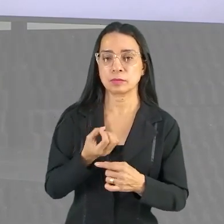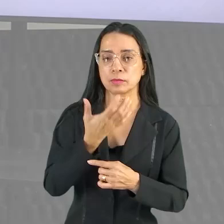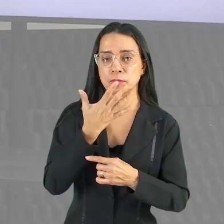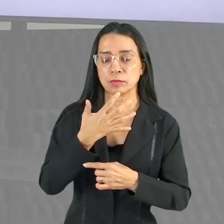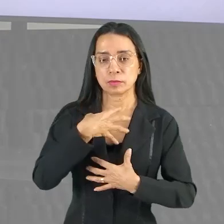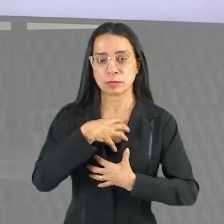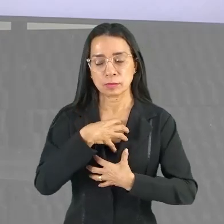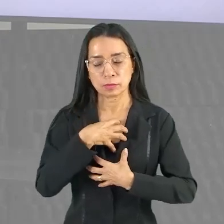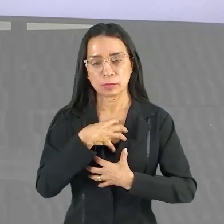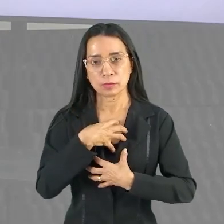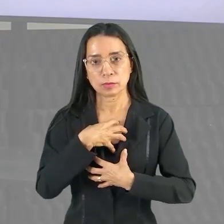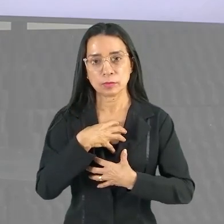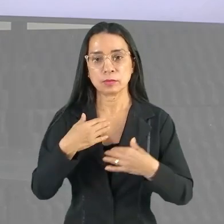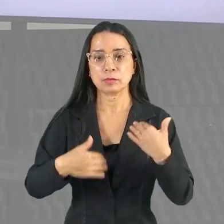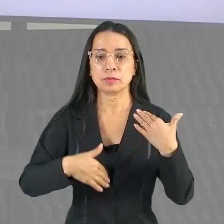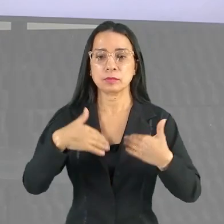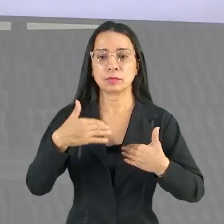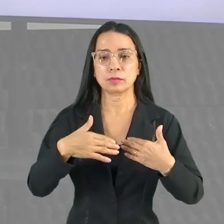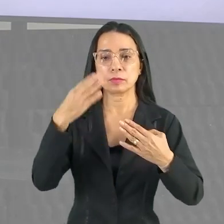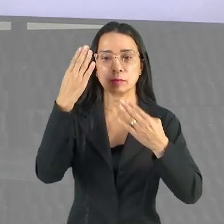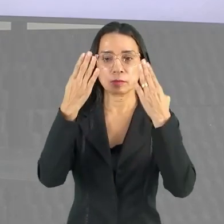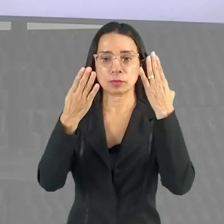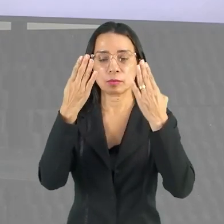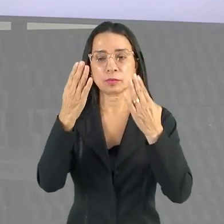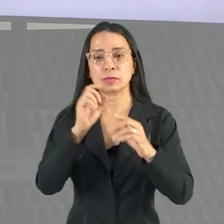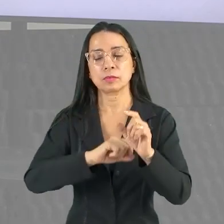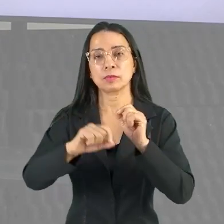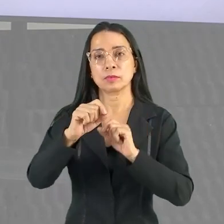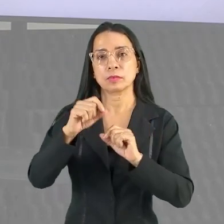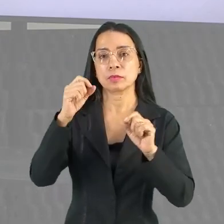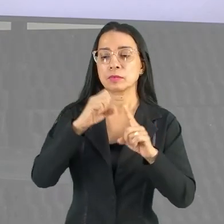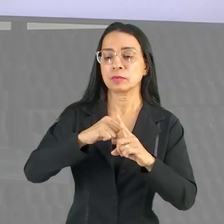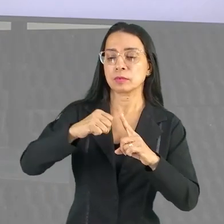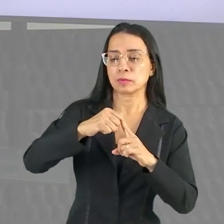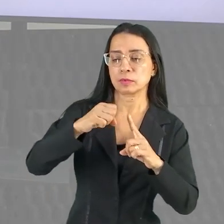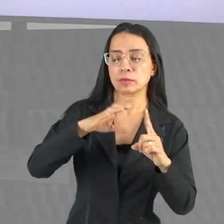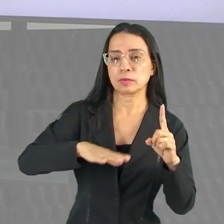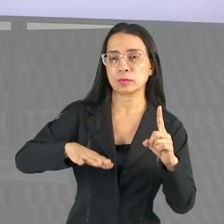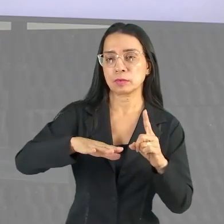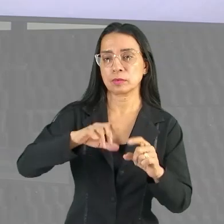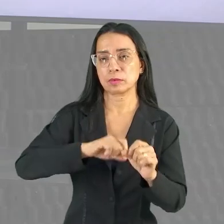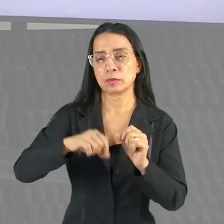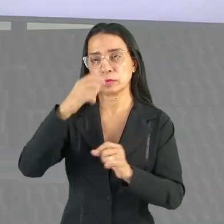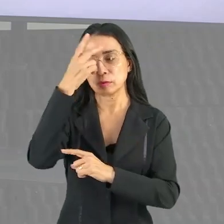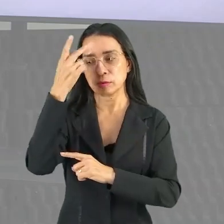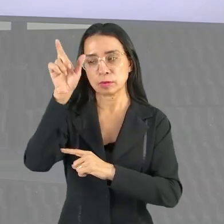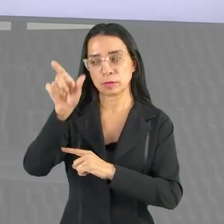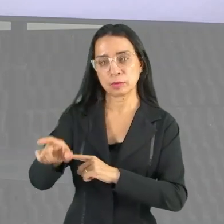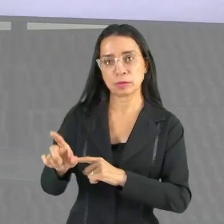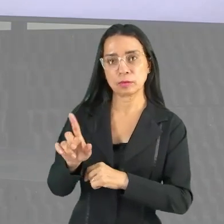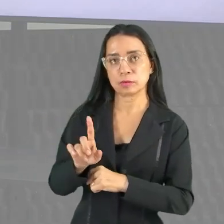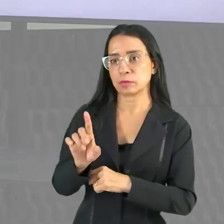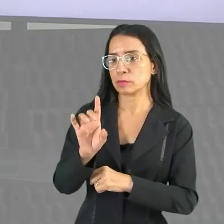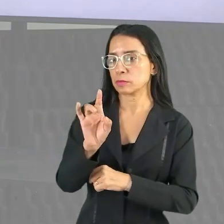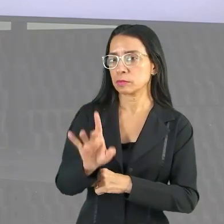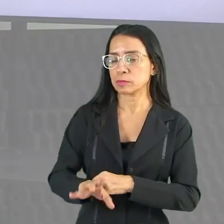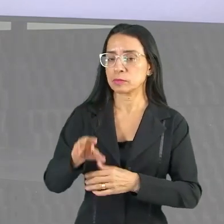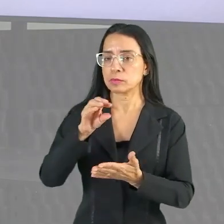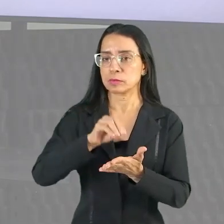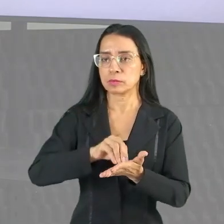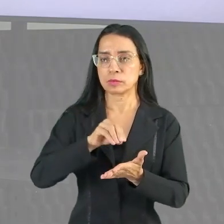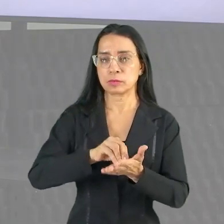-estar físico, psíquico e social do indivíduo. E não somente a ausência de